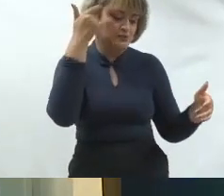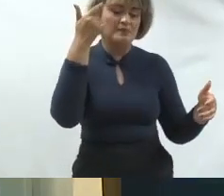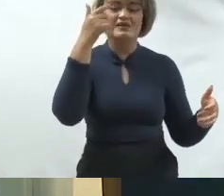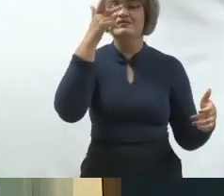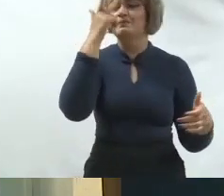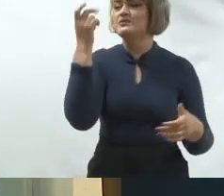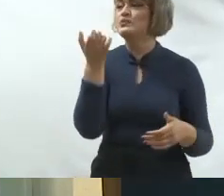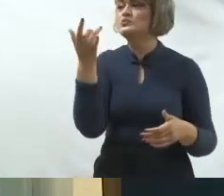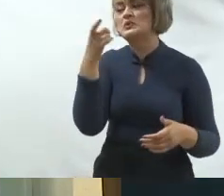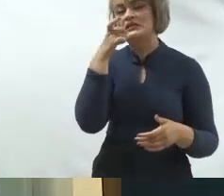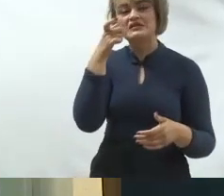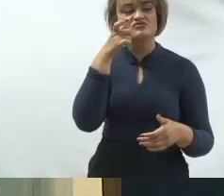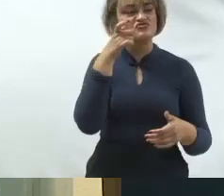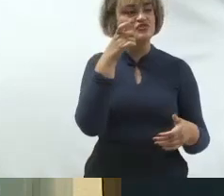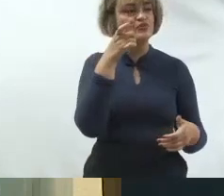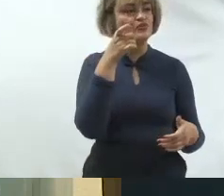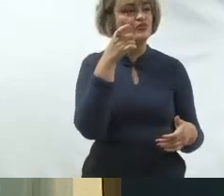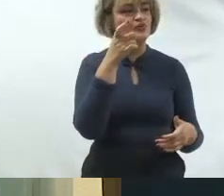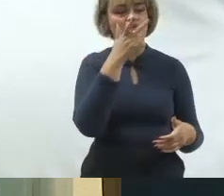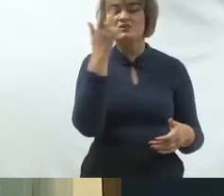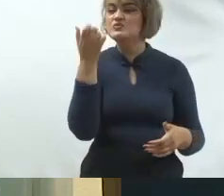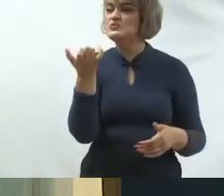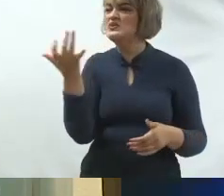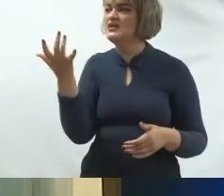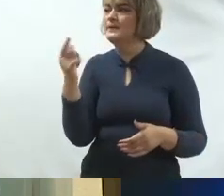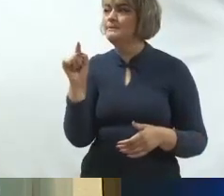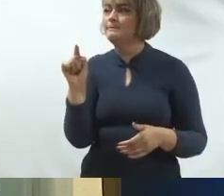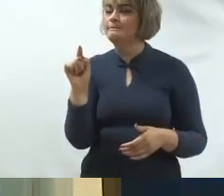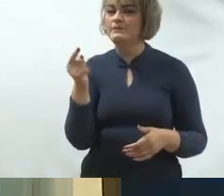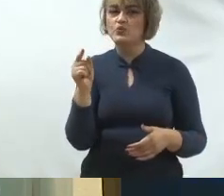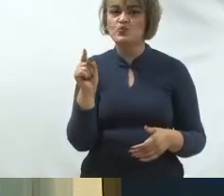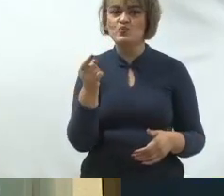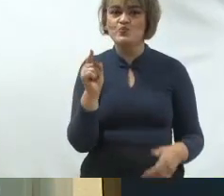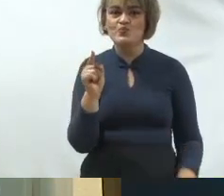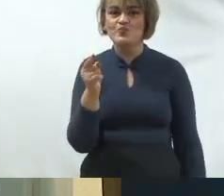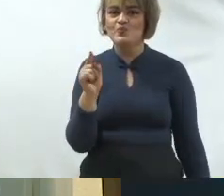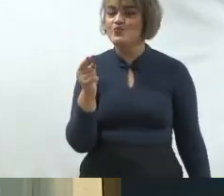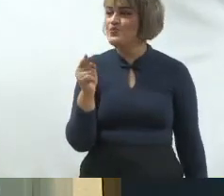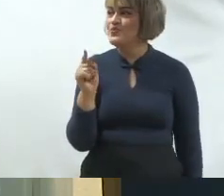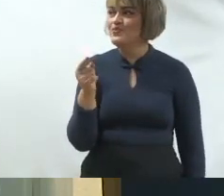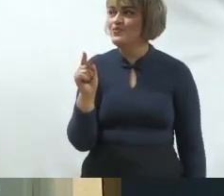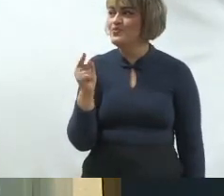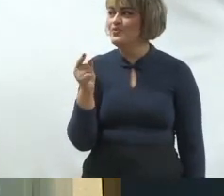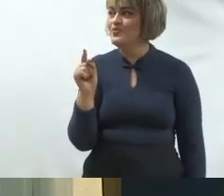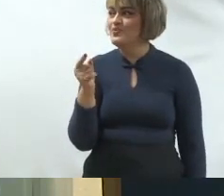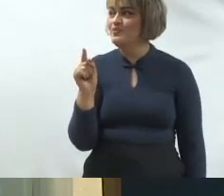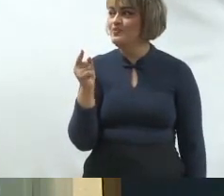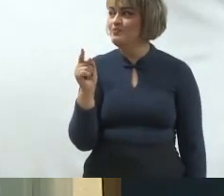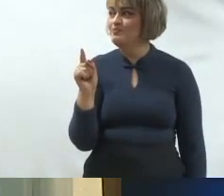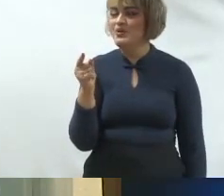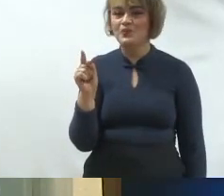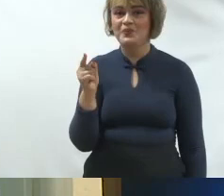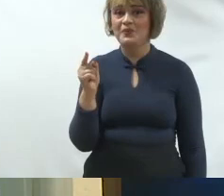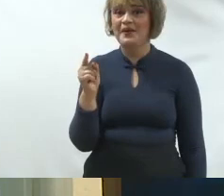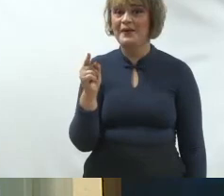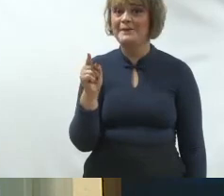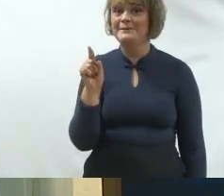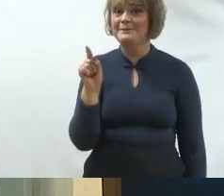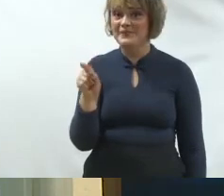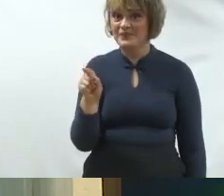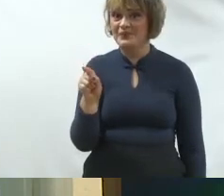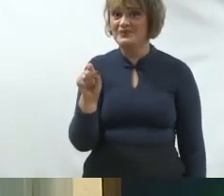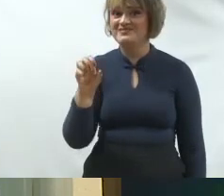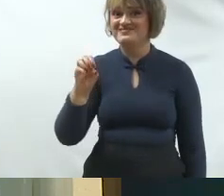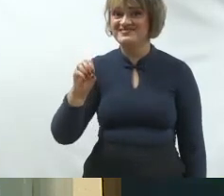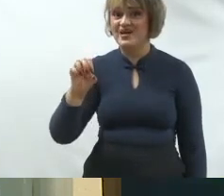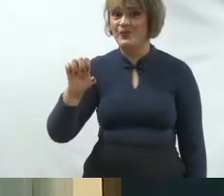quantas pessoas que estão nos assistindo nesse momento? Eu vi um número de 600 pessoas hoje. No início estávamos com 600, né? Mil e? O